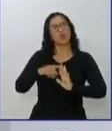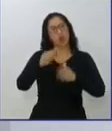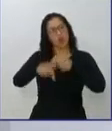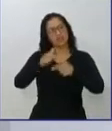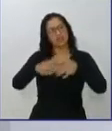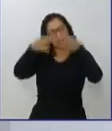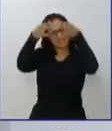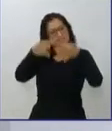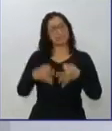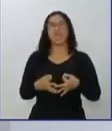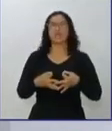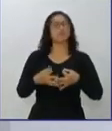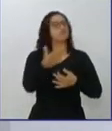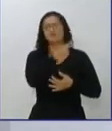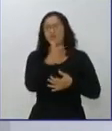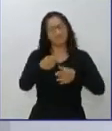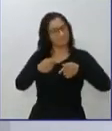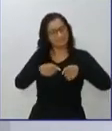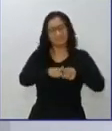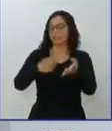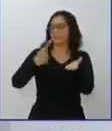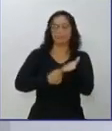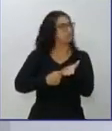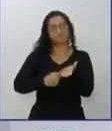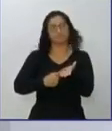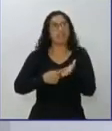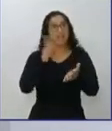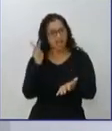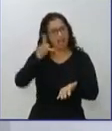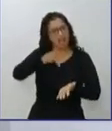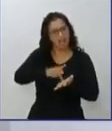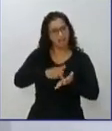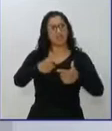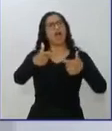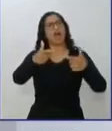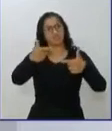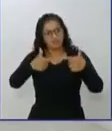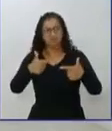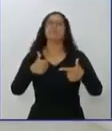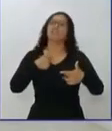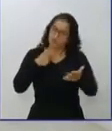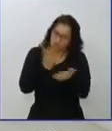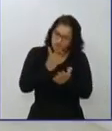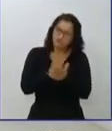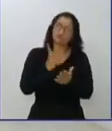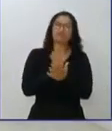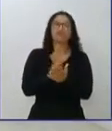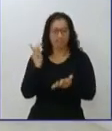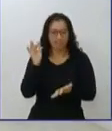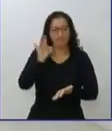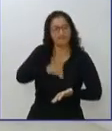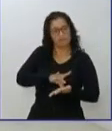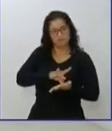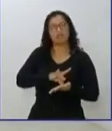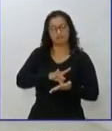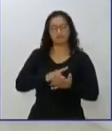sem qualquer tipo de acordo com a velha política. Esse é o meu compromisso e continuarei fazendo. E na Assembleia Legislativa,